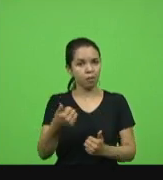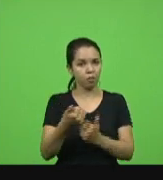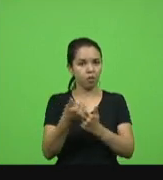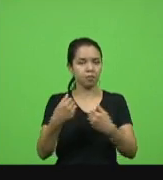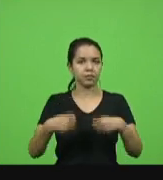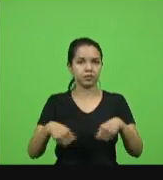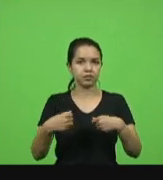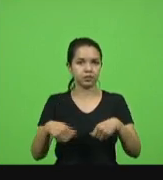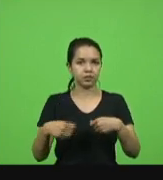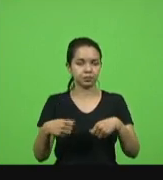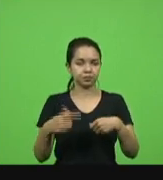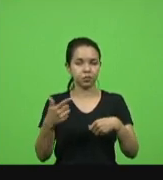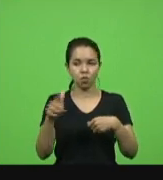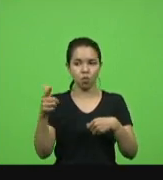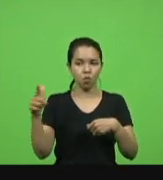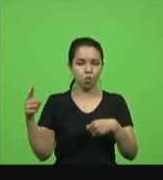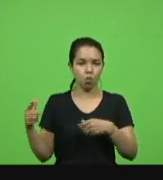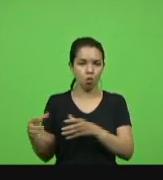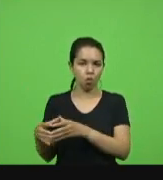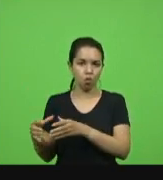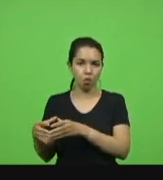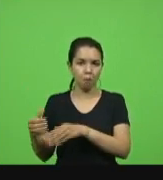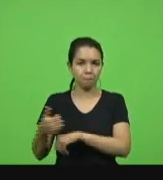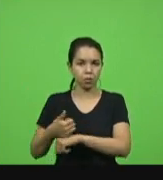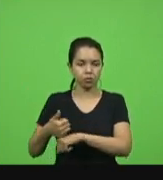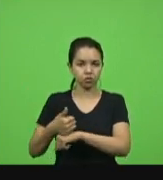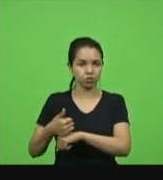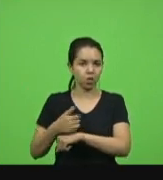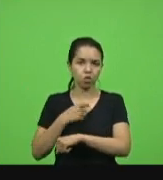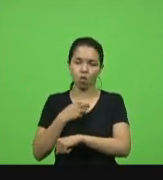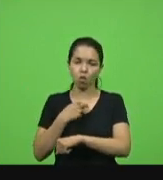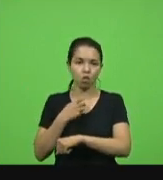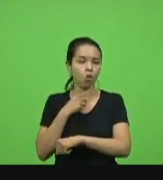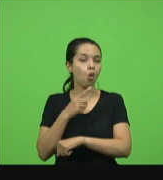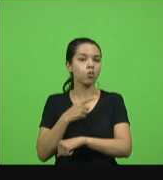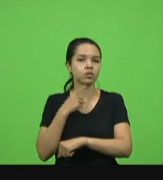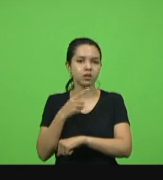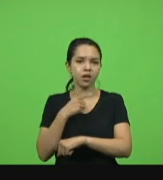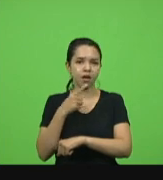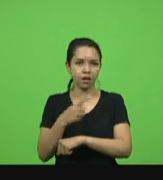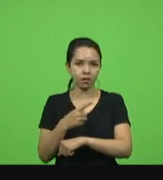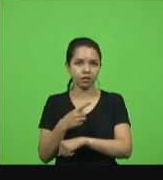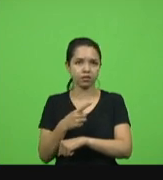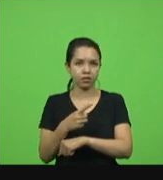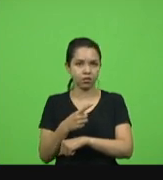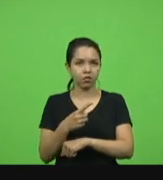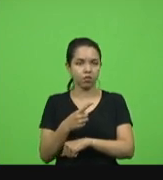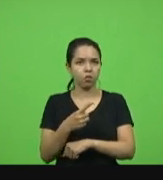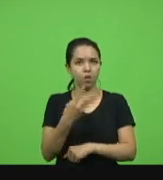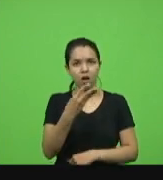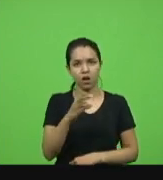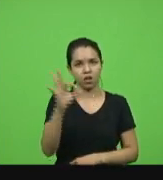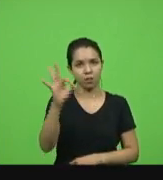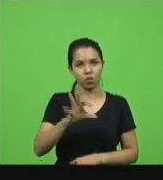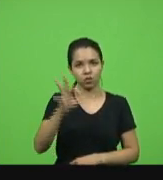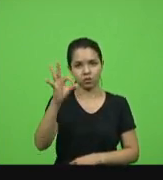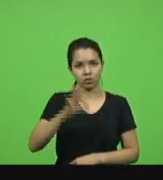categoria profissional pode sobreviver com 40% de efasais salarial nenhuma